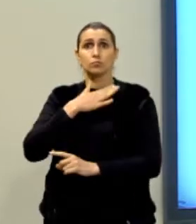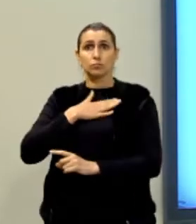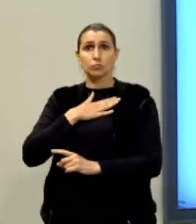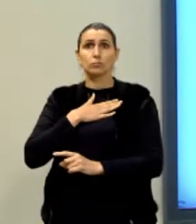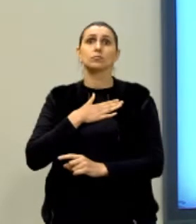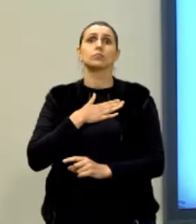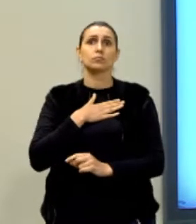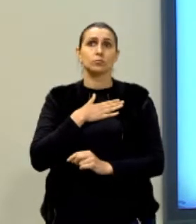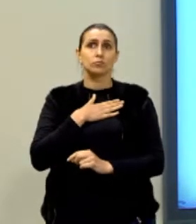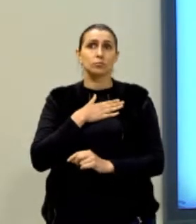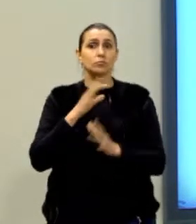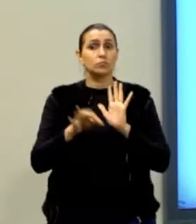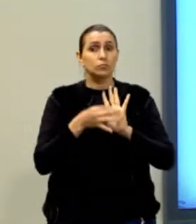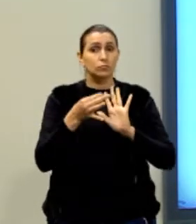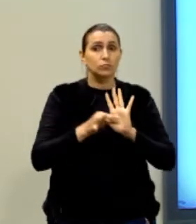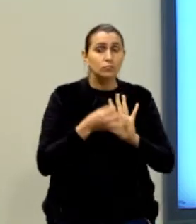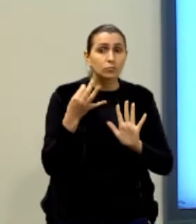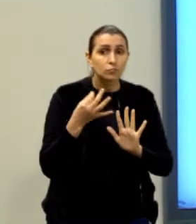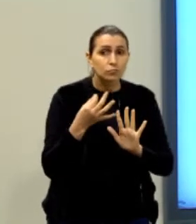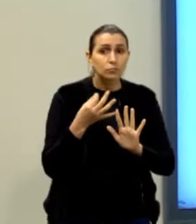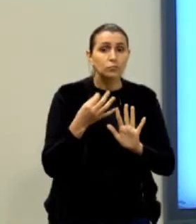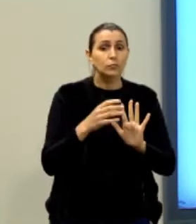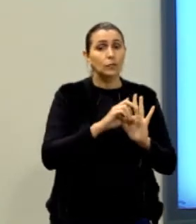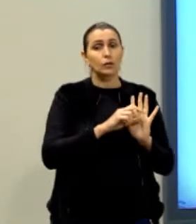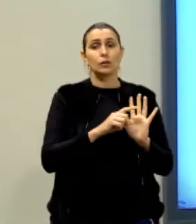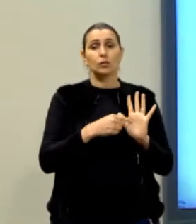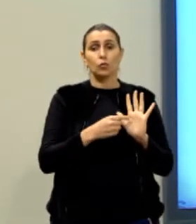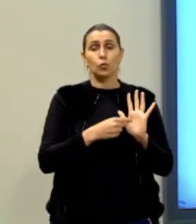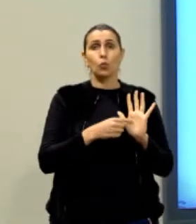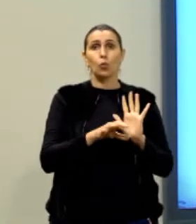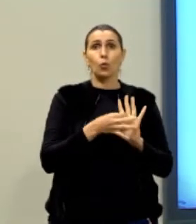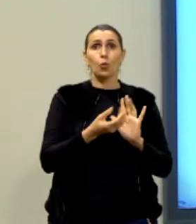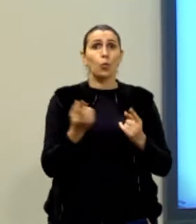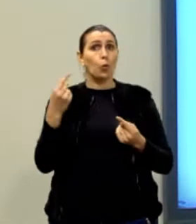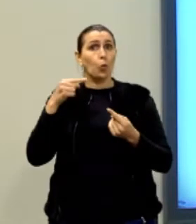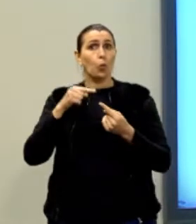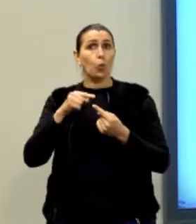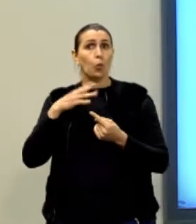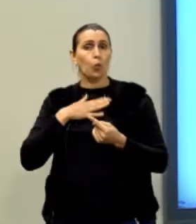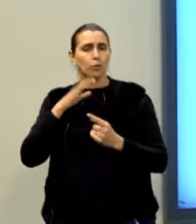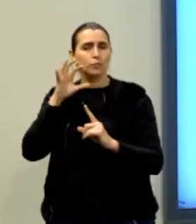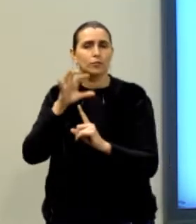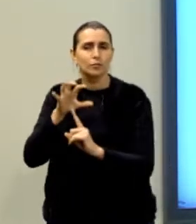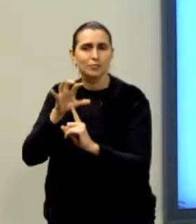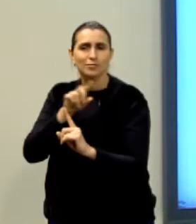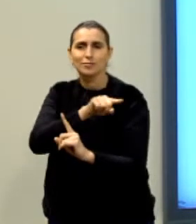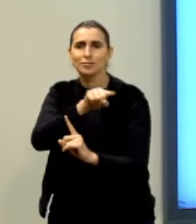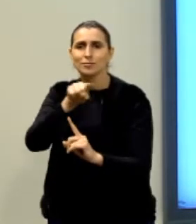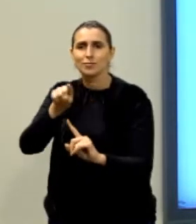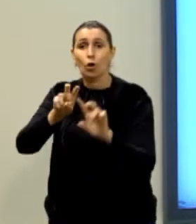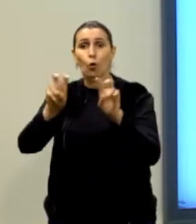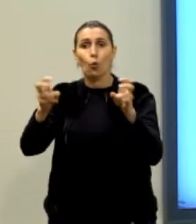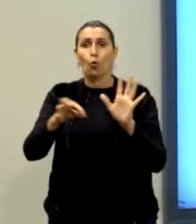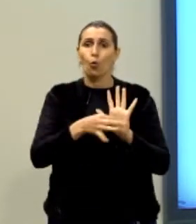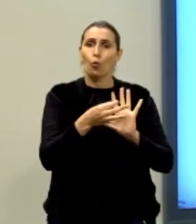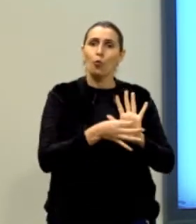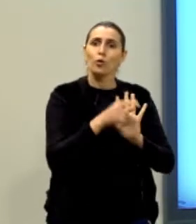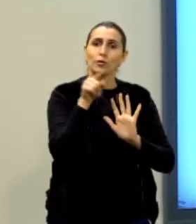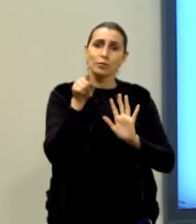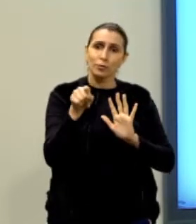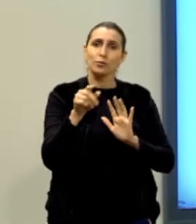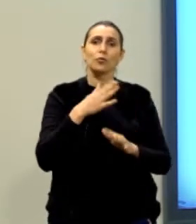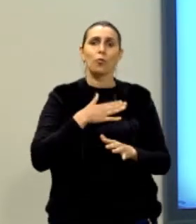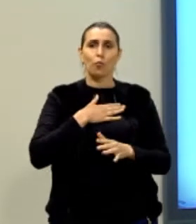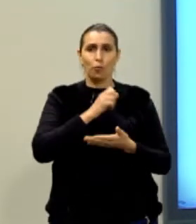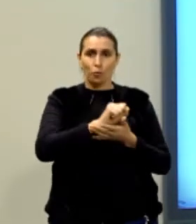do argumento ou de argumentos. E qual é o meu grande objetivo? Influenciar a opinião do